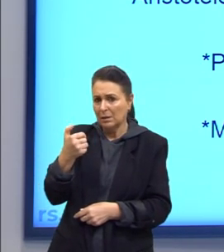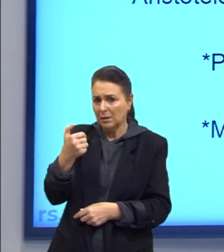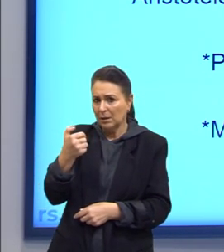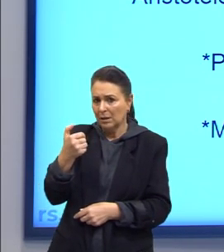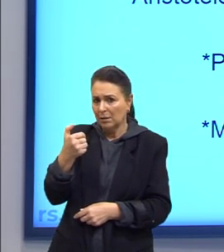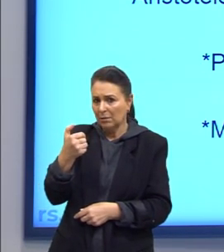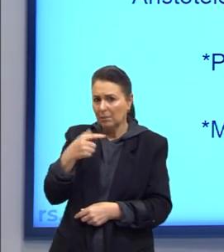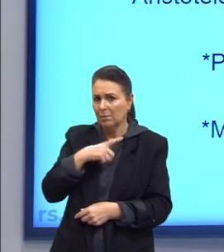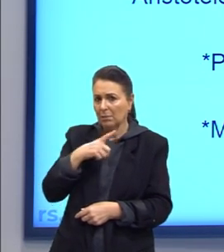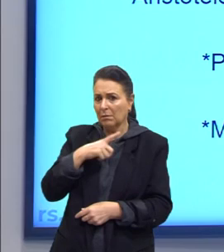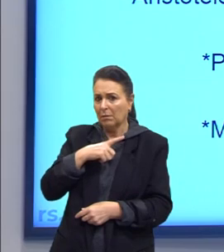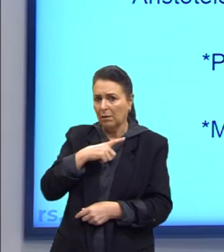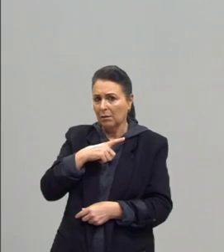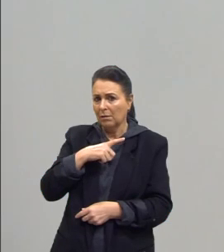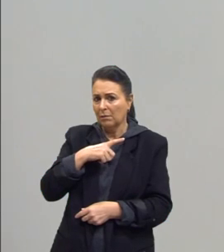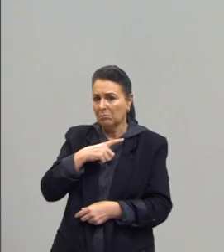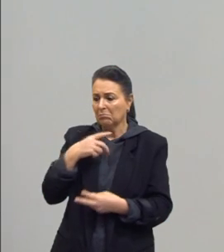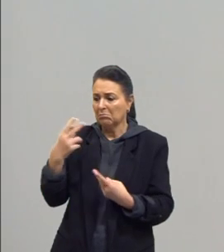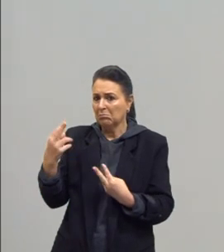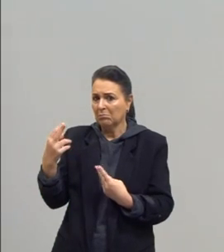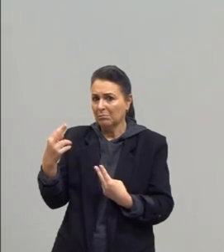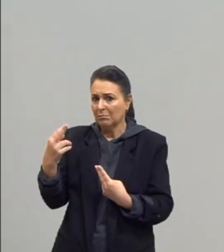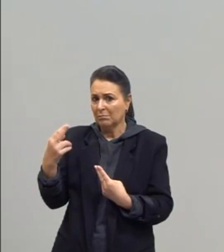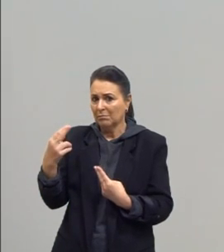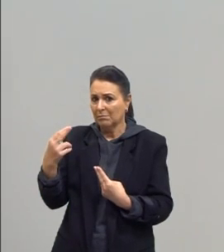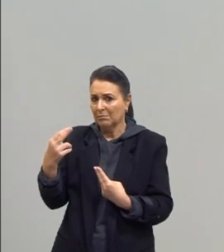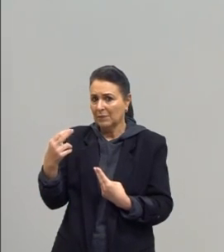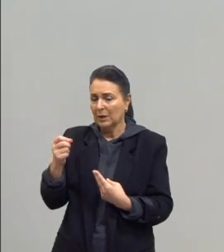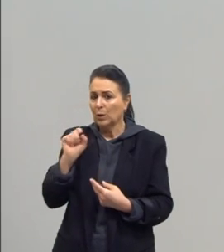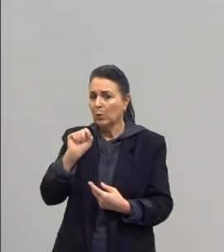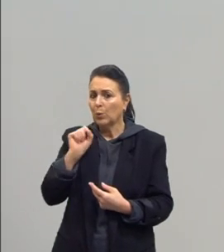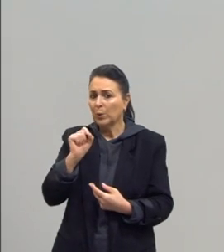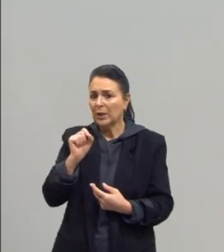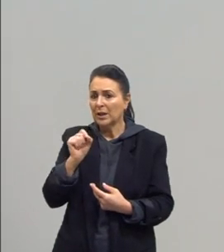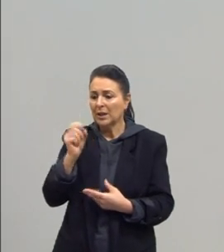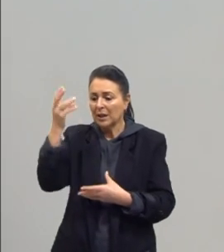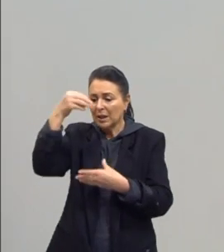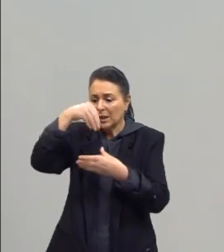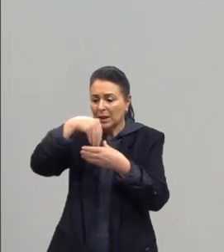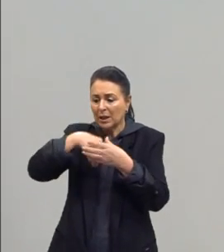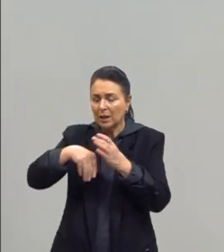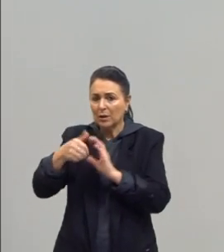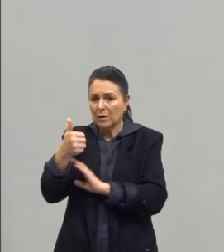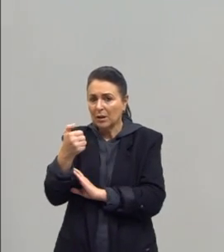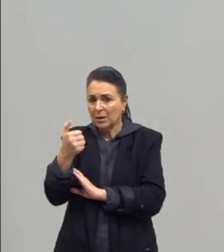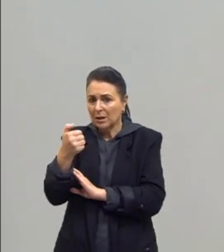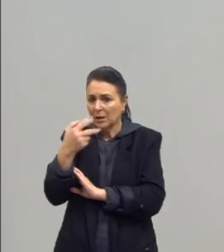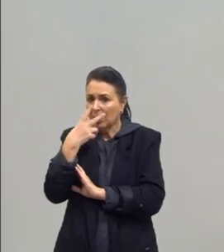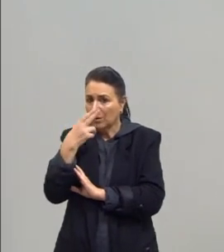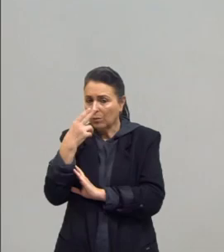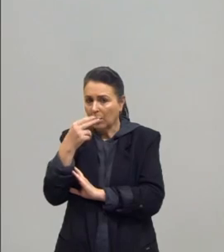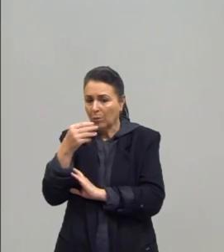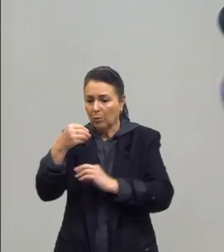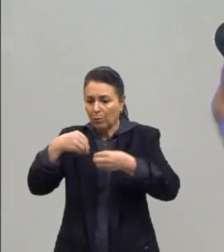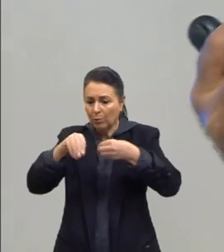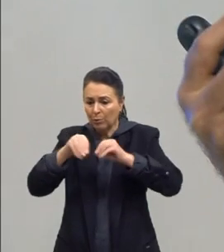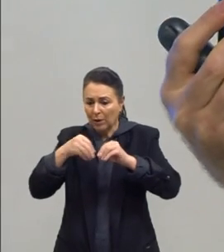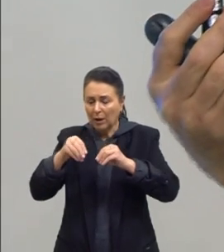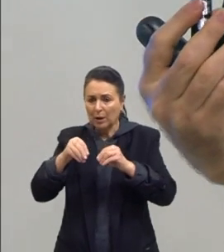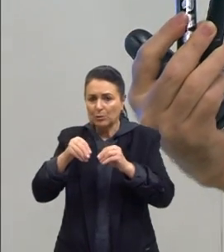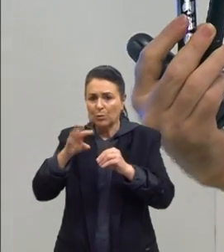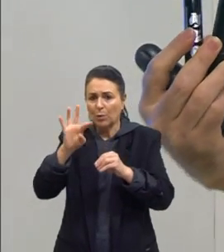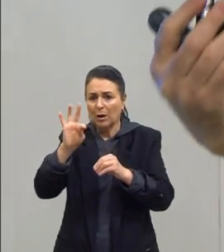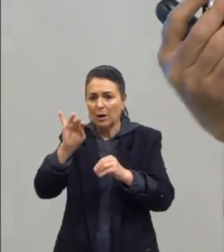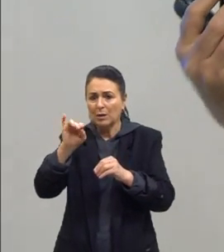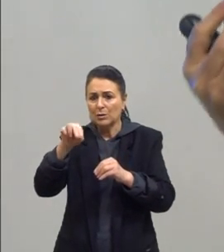essência em comum? O que elas têm em comum? O que compõem elas em comum? O plástico, enfim, a tinta,